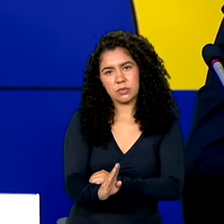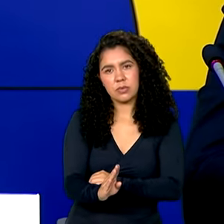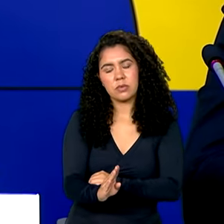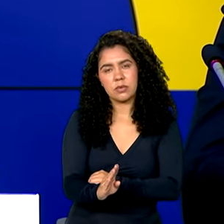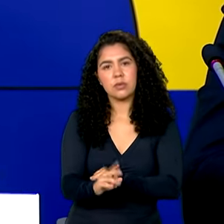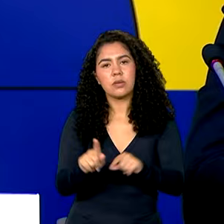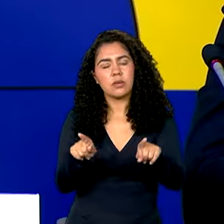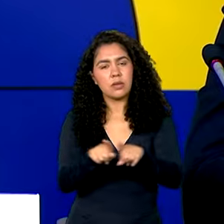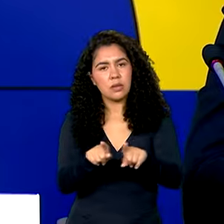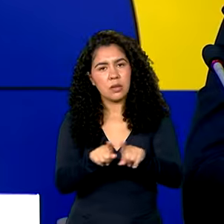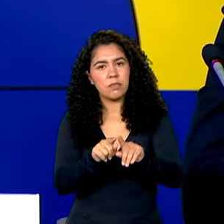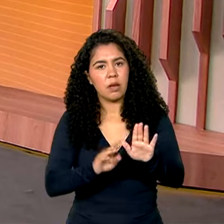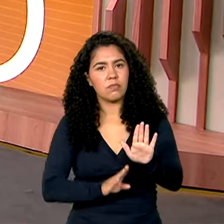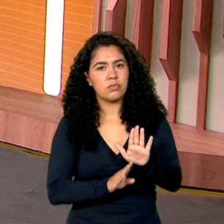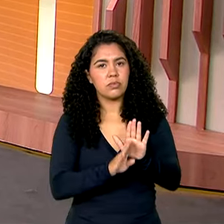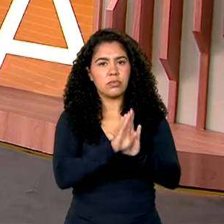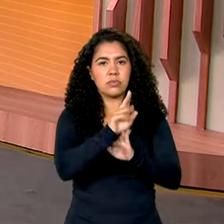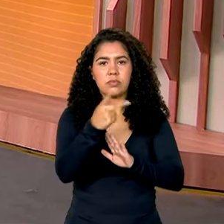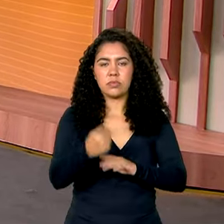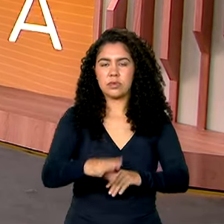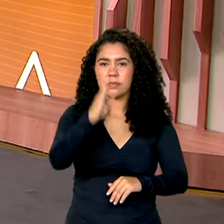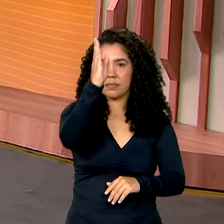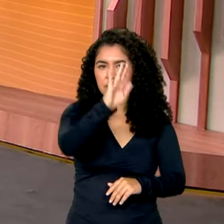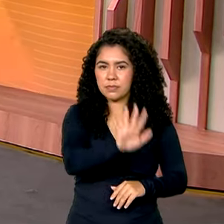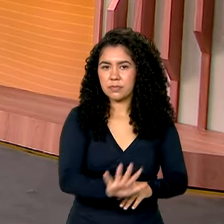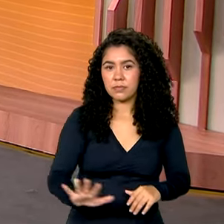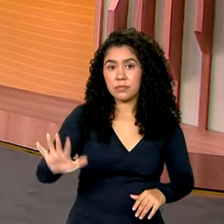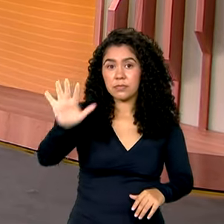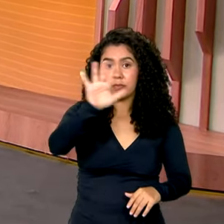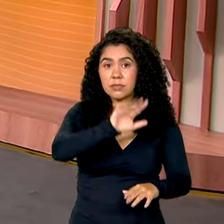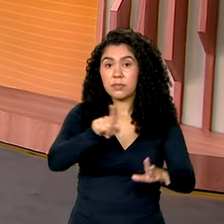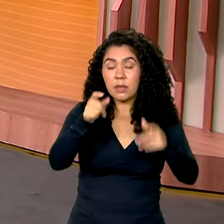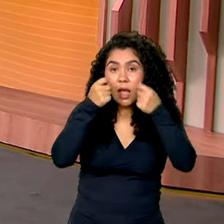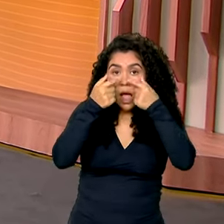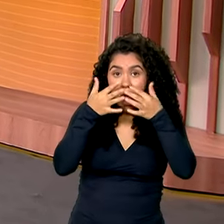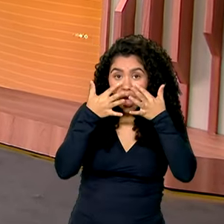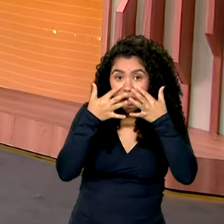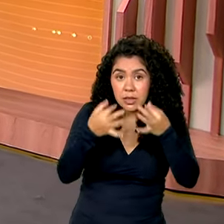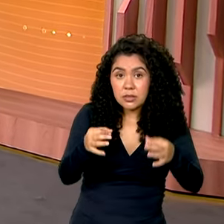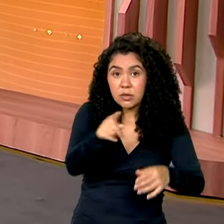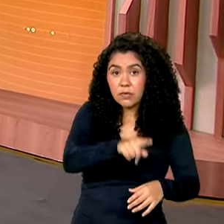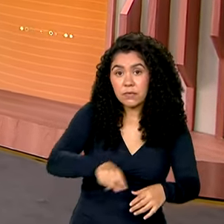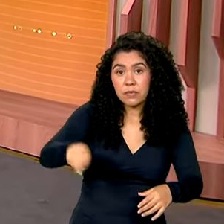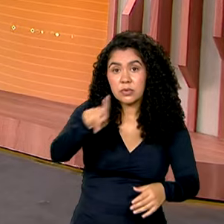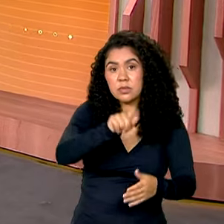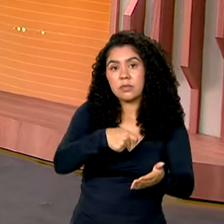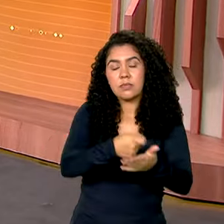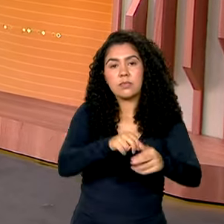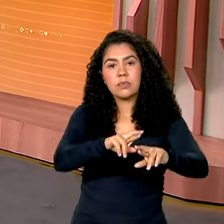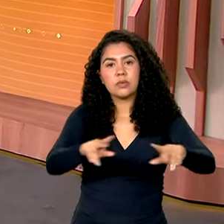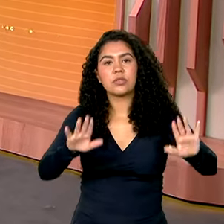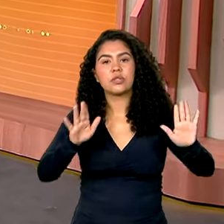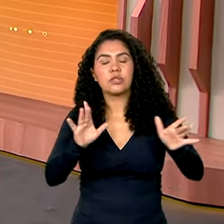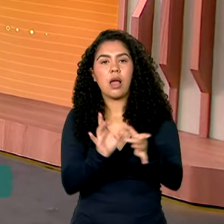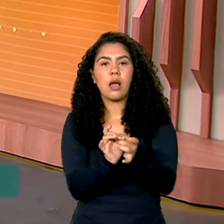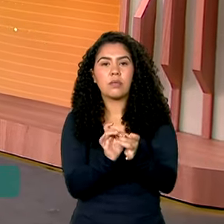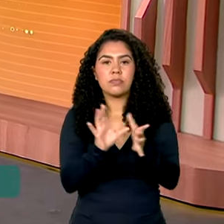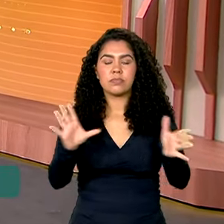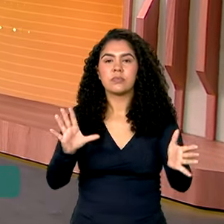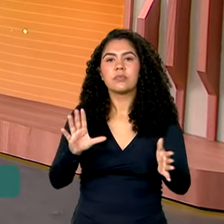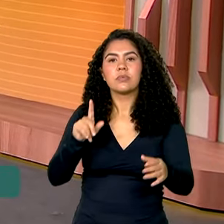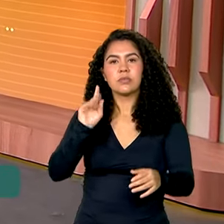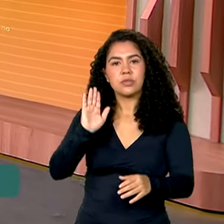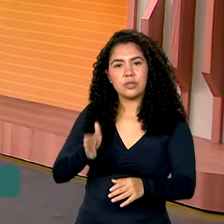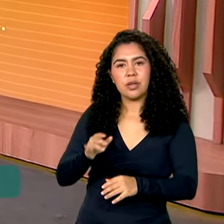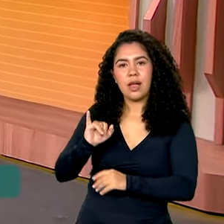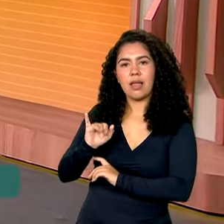ao crescimento nacional. E atenção, contribuintes, já está disponível para consulta o segundo lote de restituição